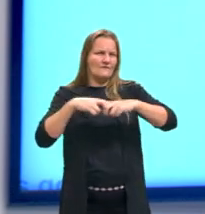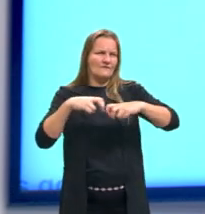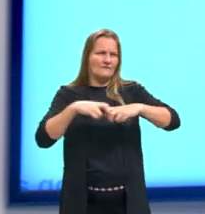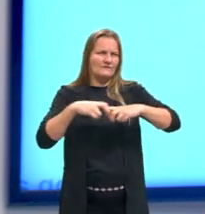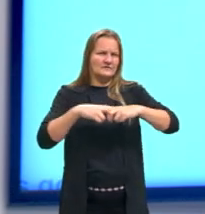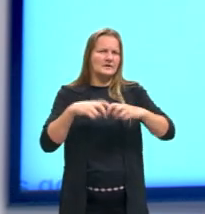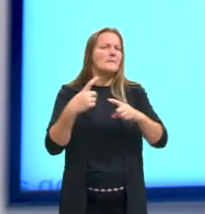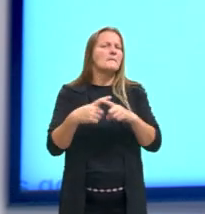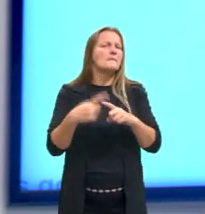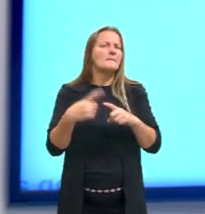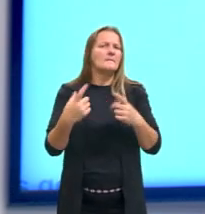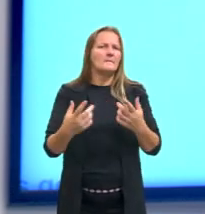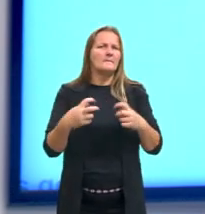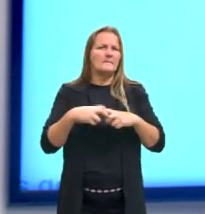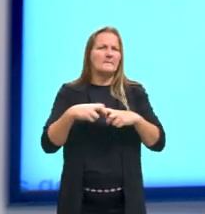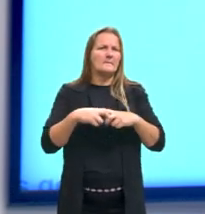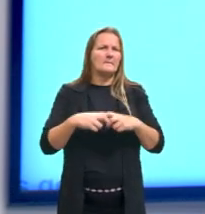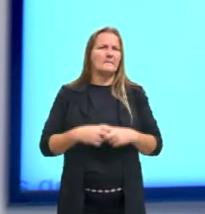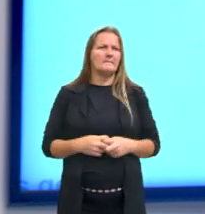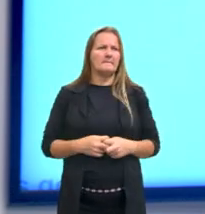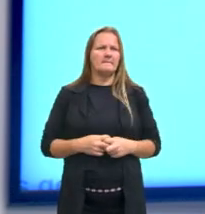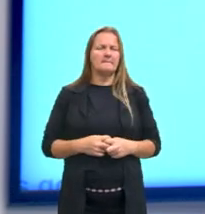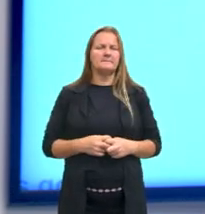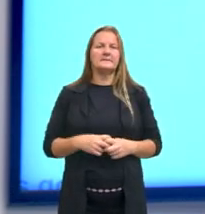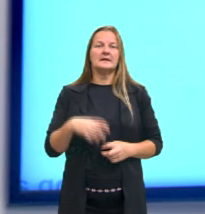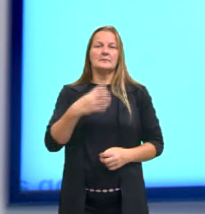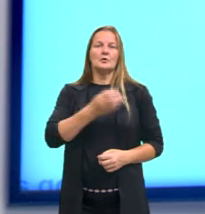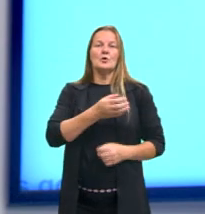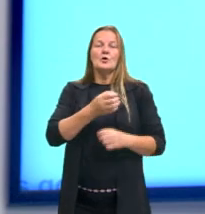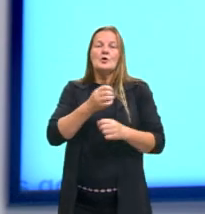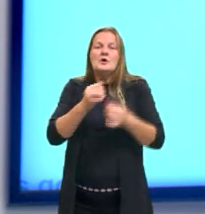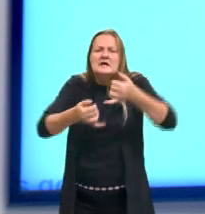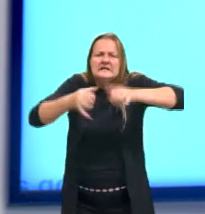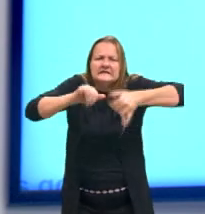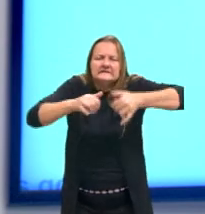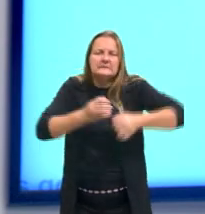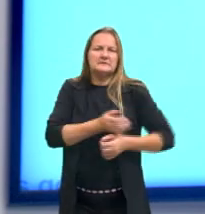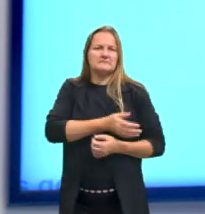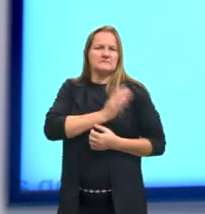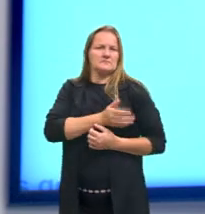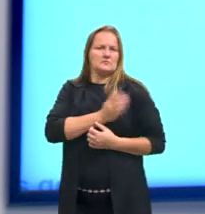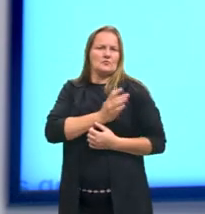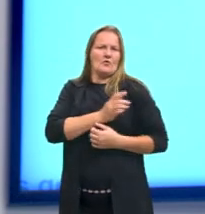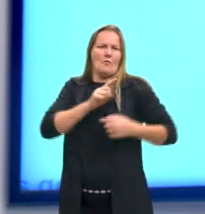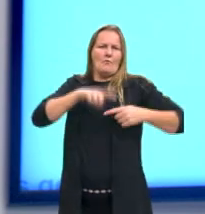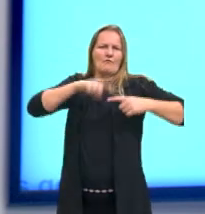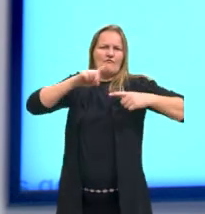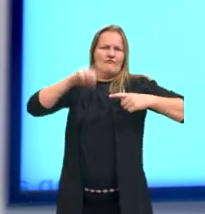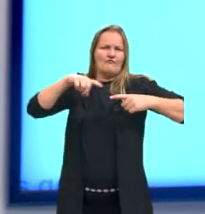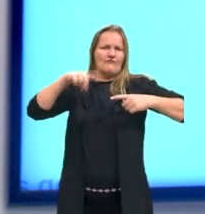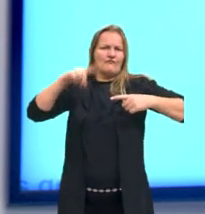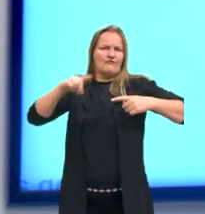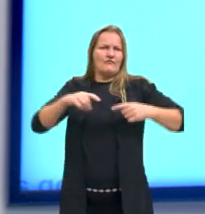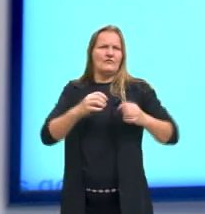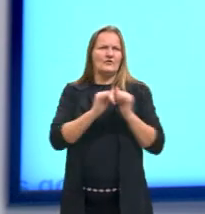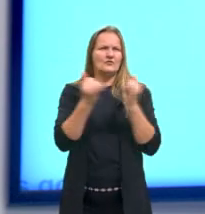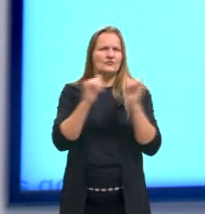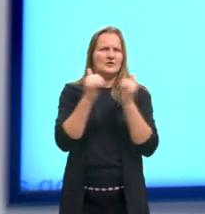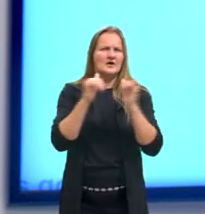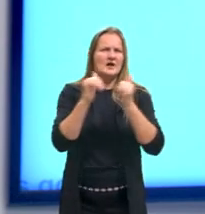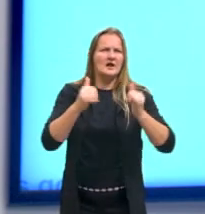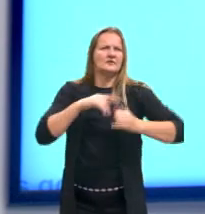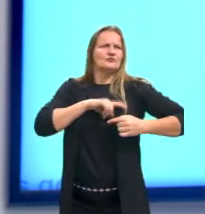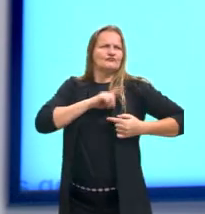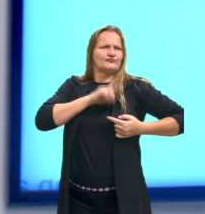ver por quê. O eletrocardiograma é um exame cardíaco que mede a intensidade dos sinais elétricos